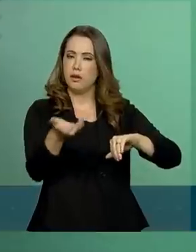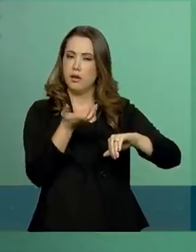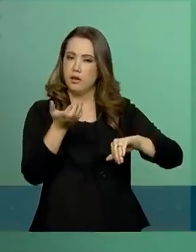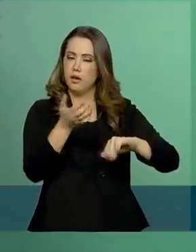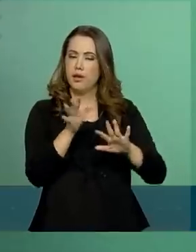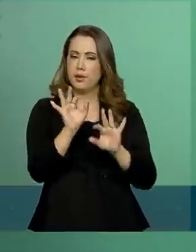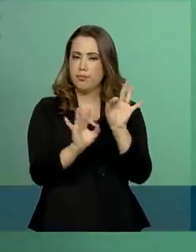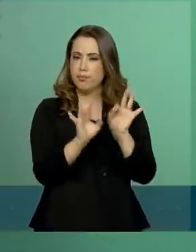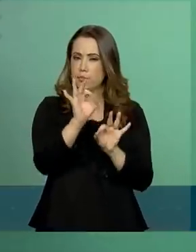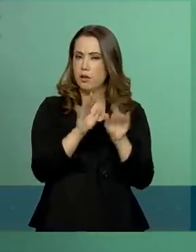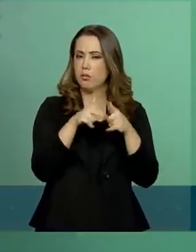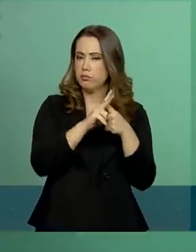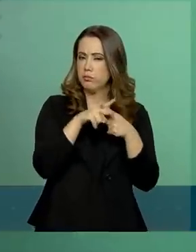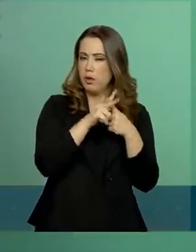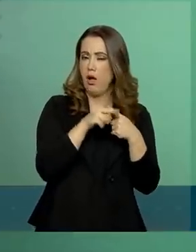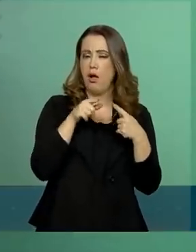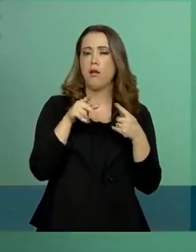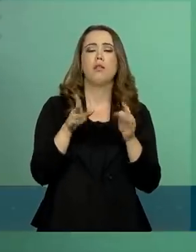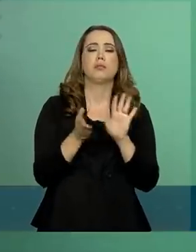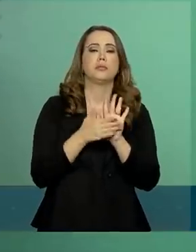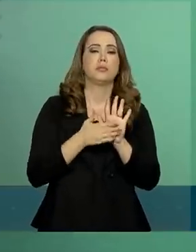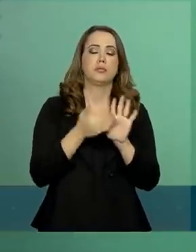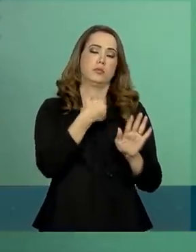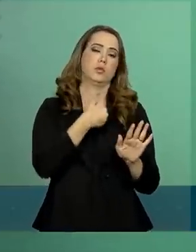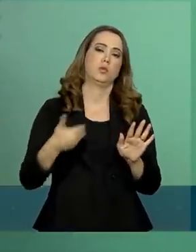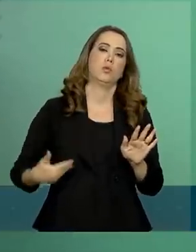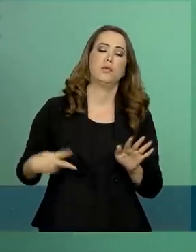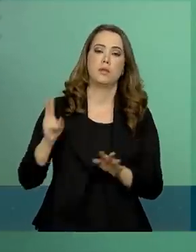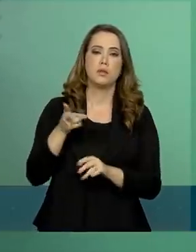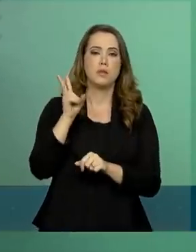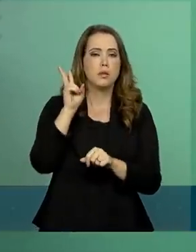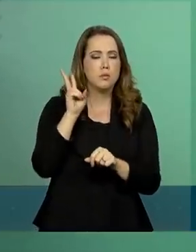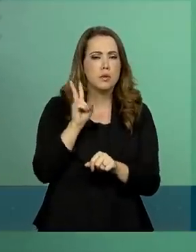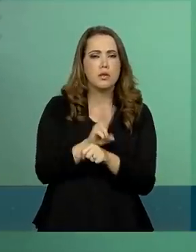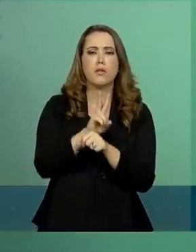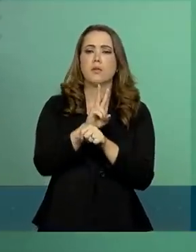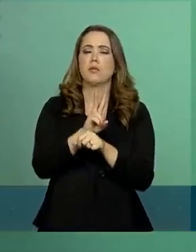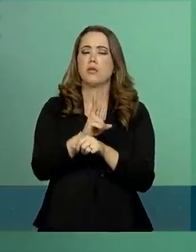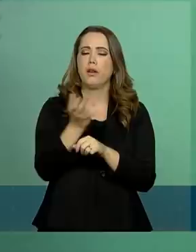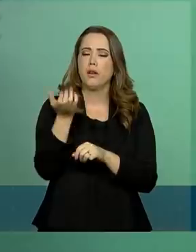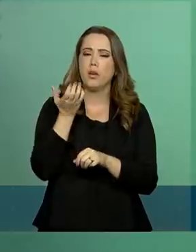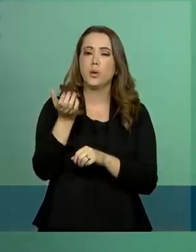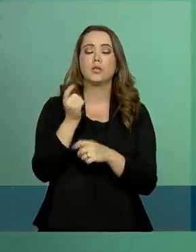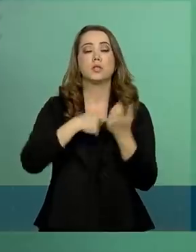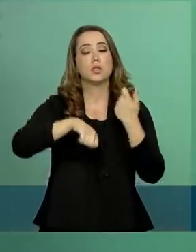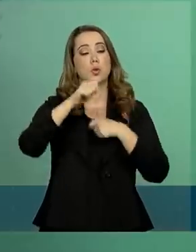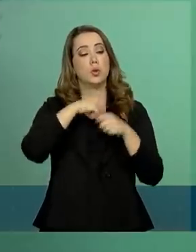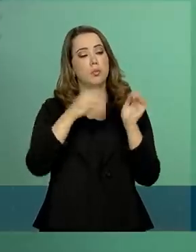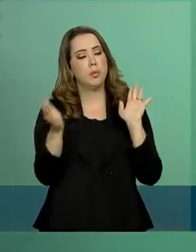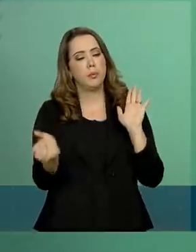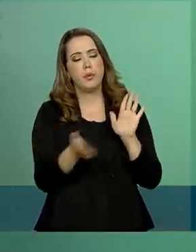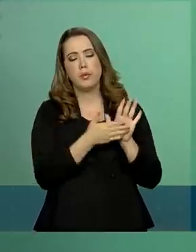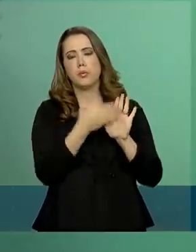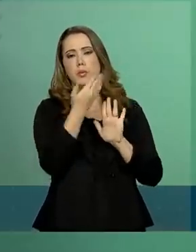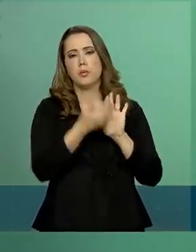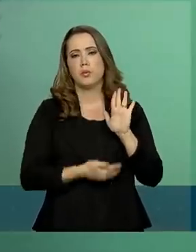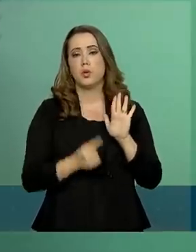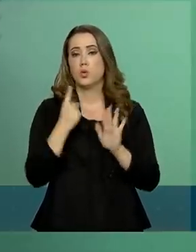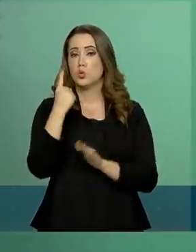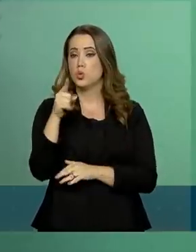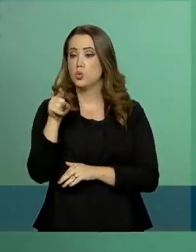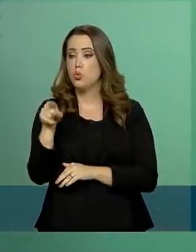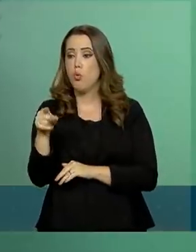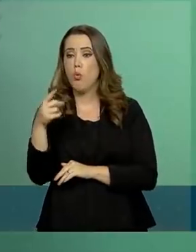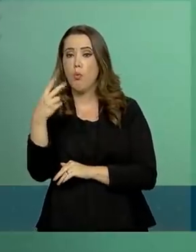aprimorar a proposta. O governo vai defender a economia proposta de 1